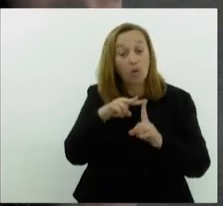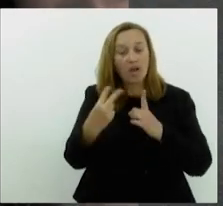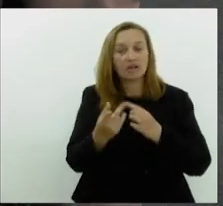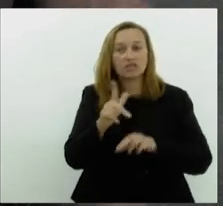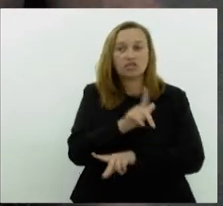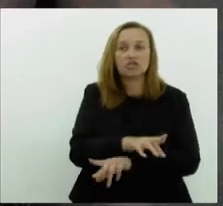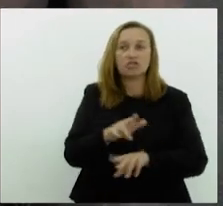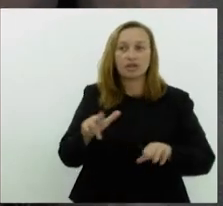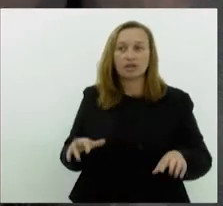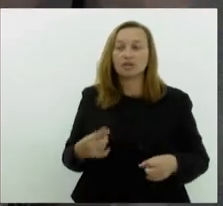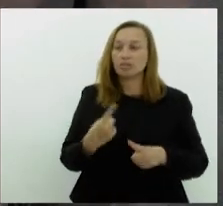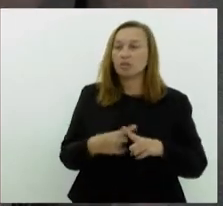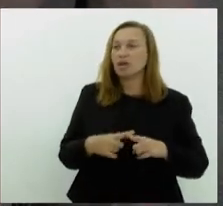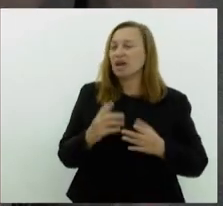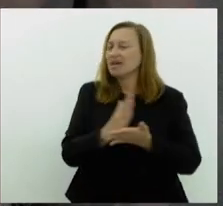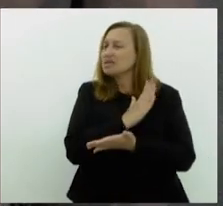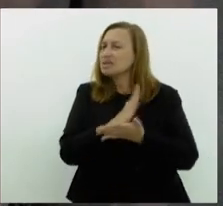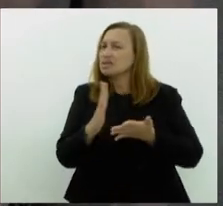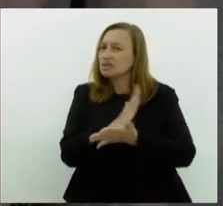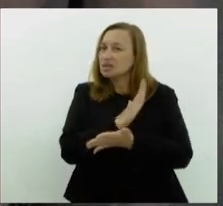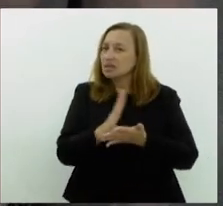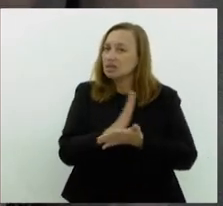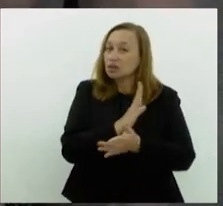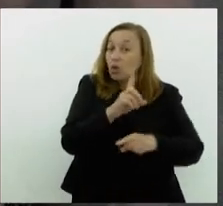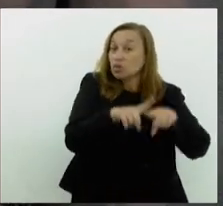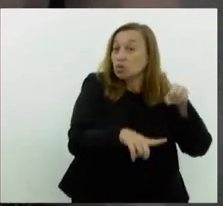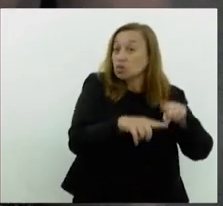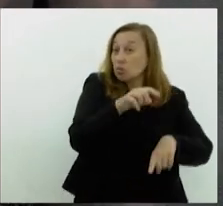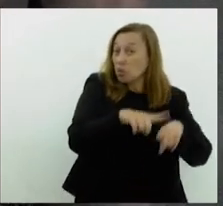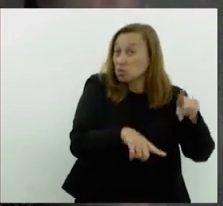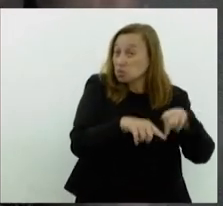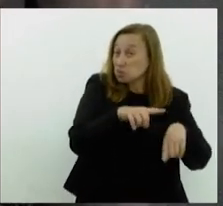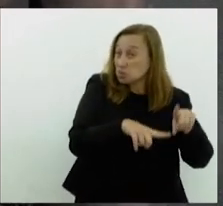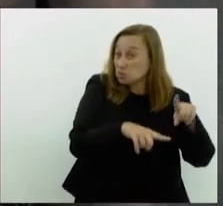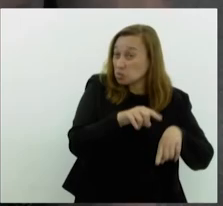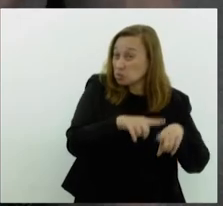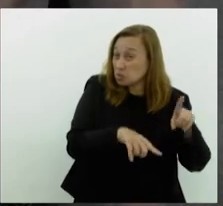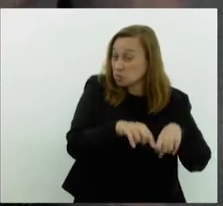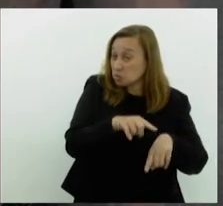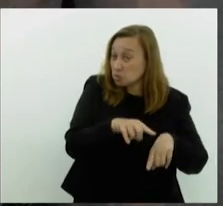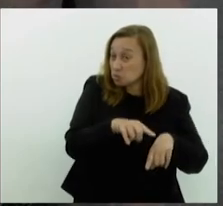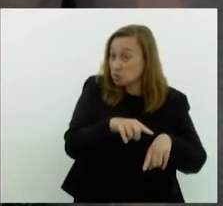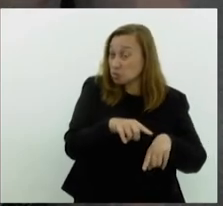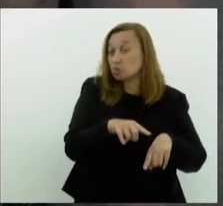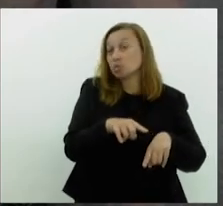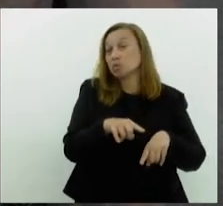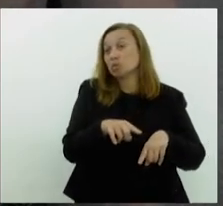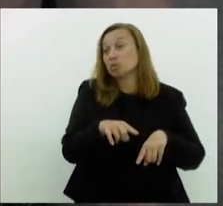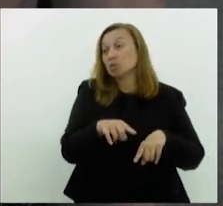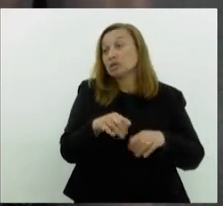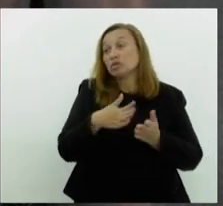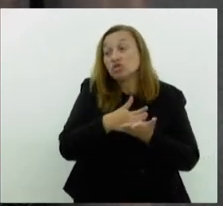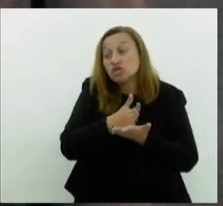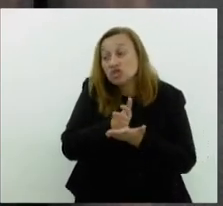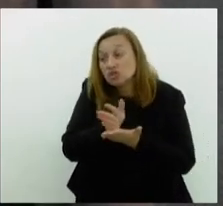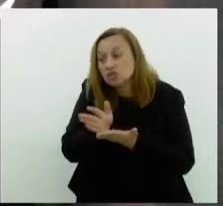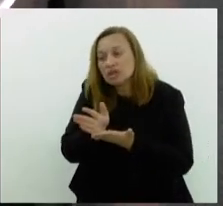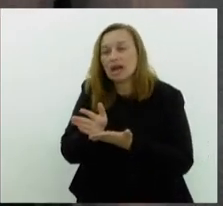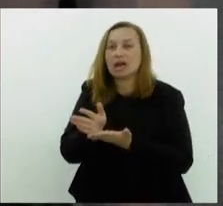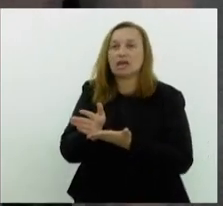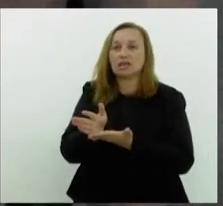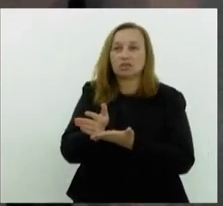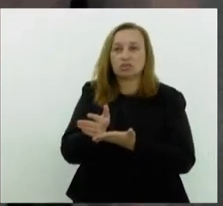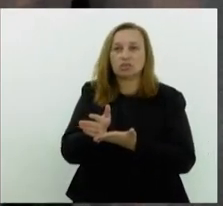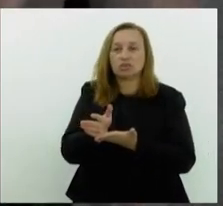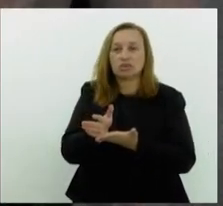diferenciado, porque, muitas das vezes, dos produtos que são subtraídos, são desviados, eles acabam